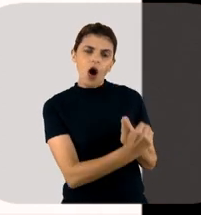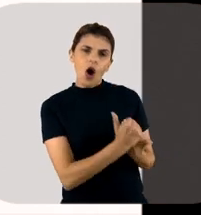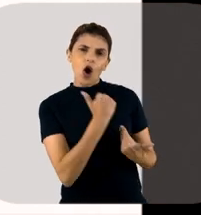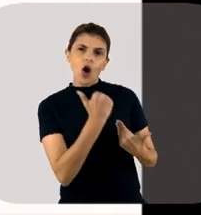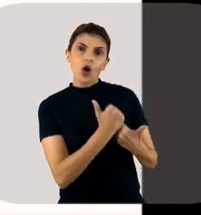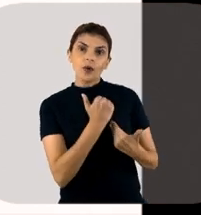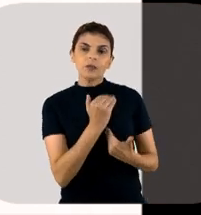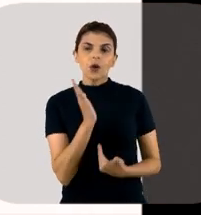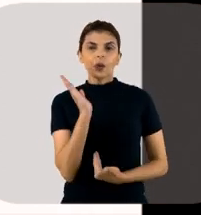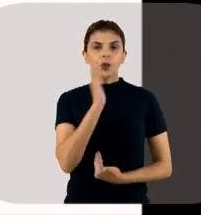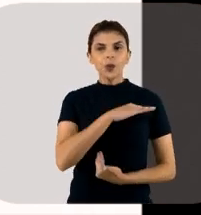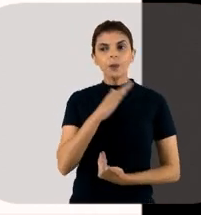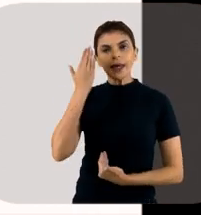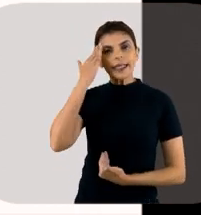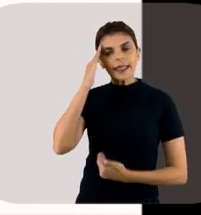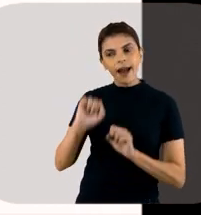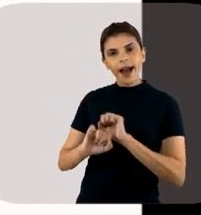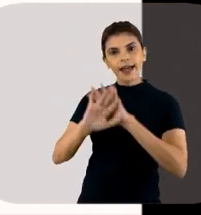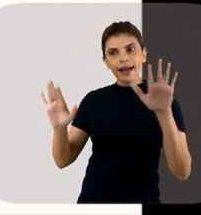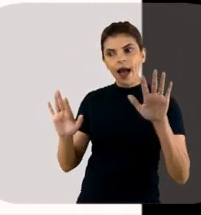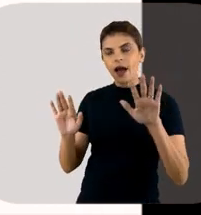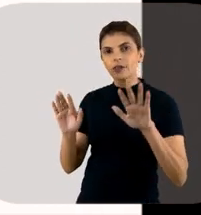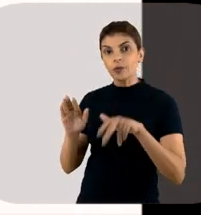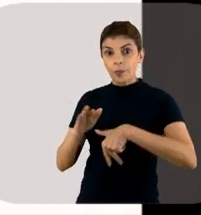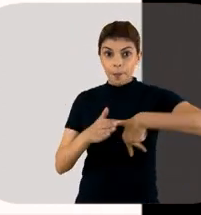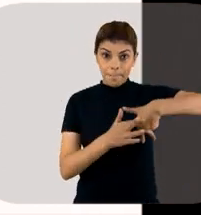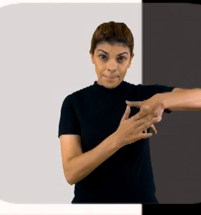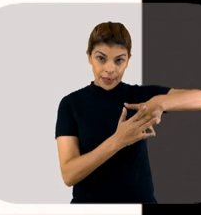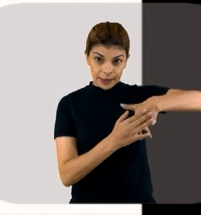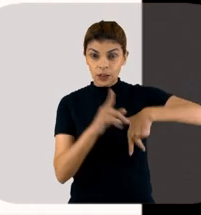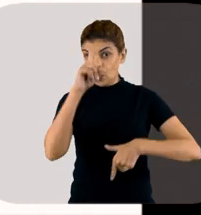preditivo de gravidade.